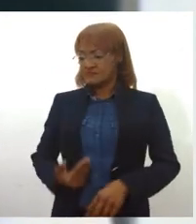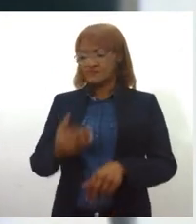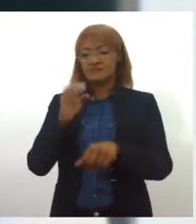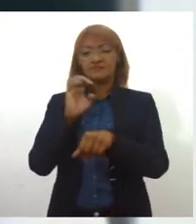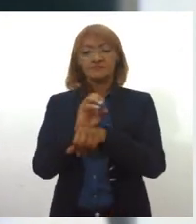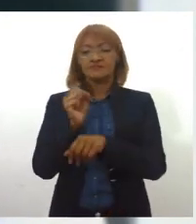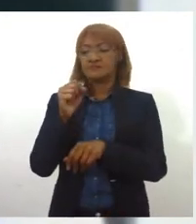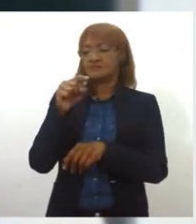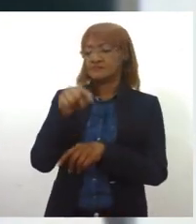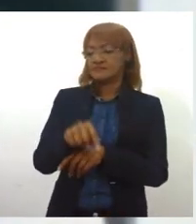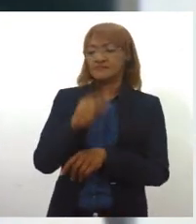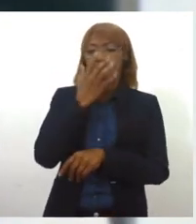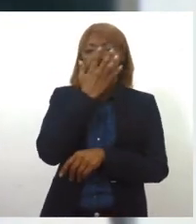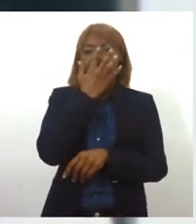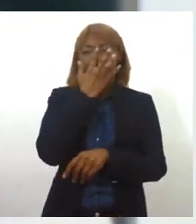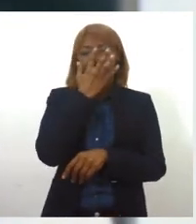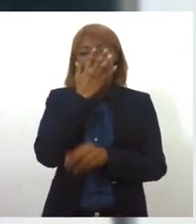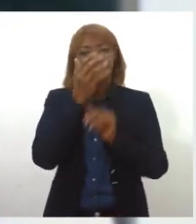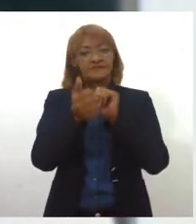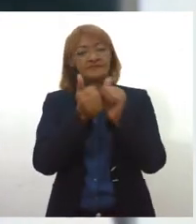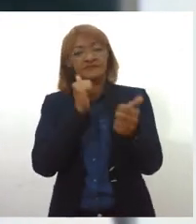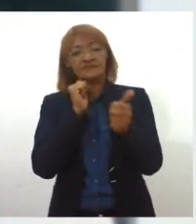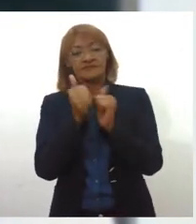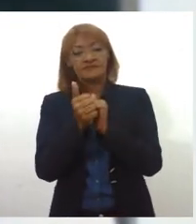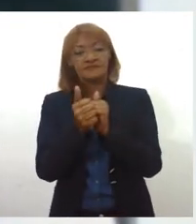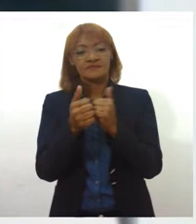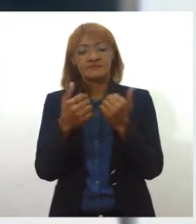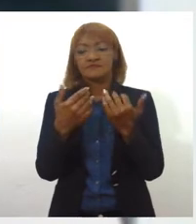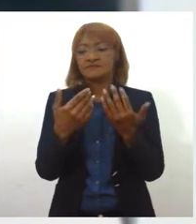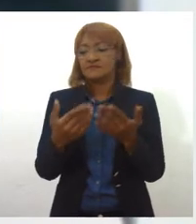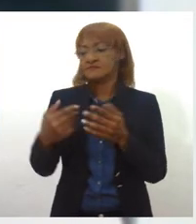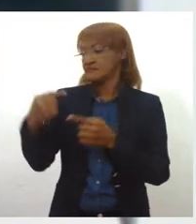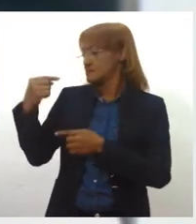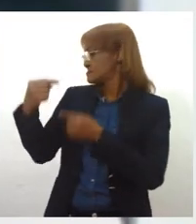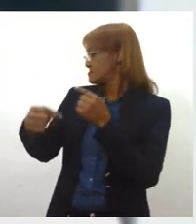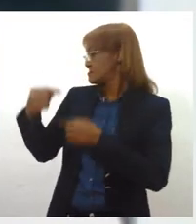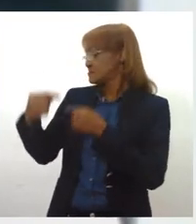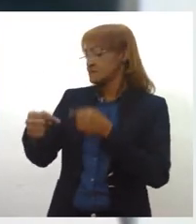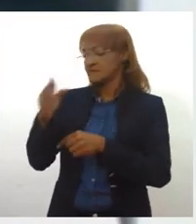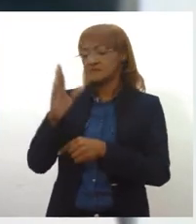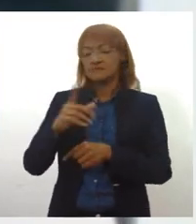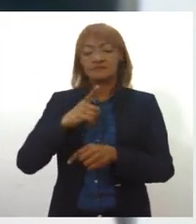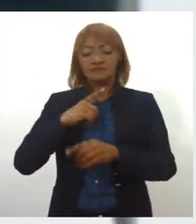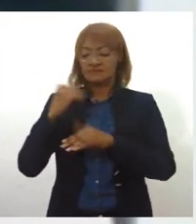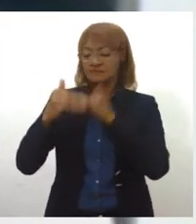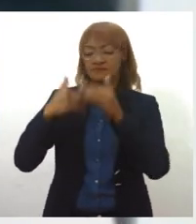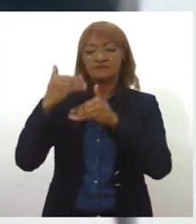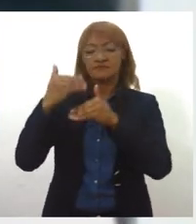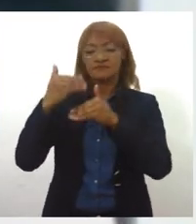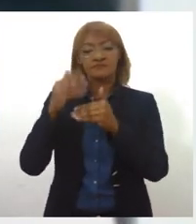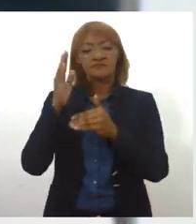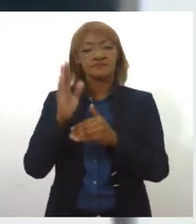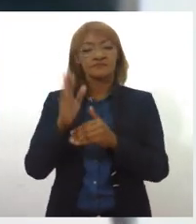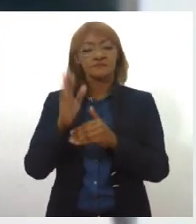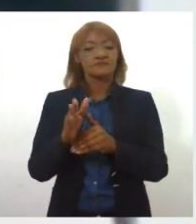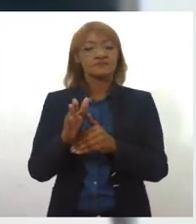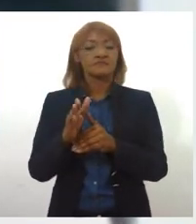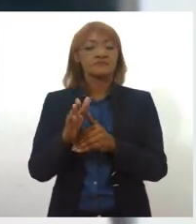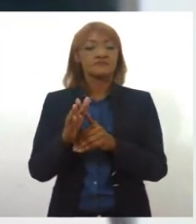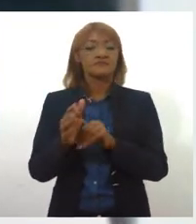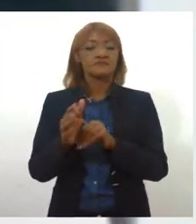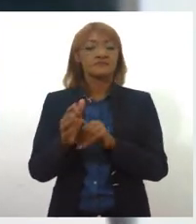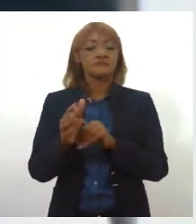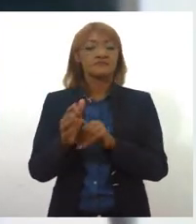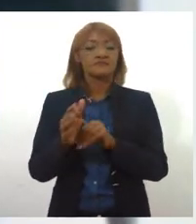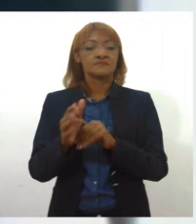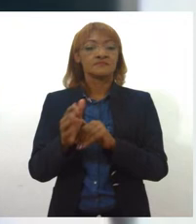através da superintendência especial de esportes, na implantação de políticas públicas que desenvolvem cada vez mais o esporte, não só aqui no nosso estado, mas